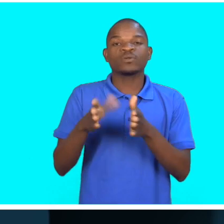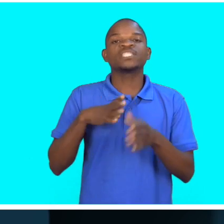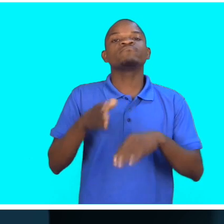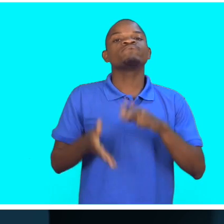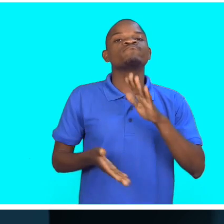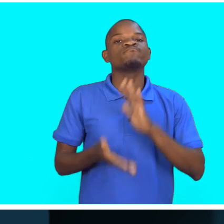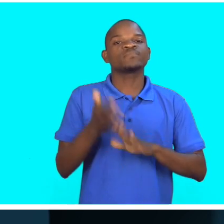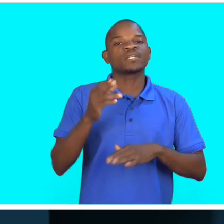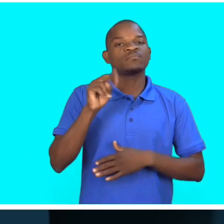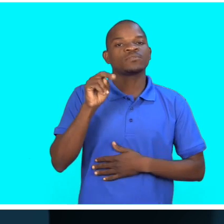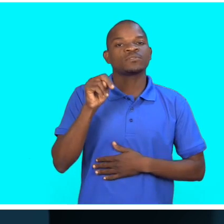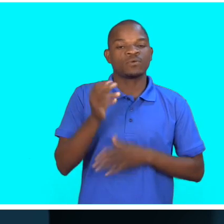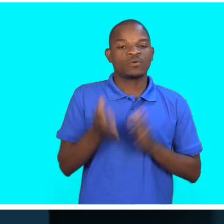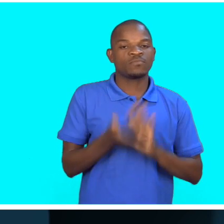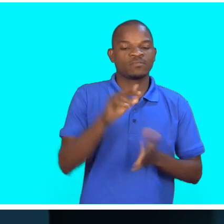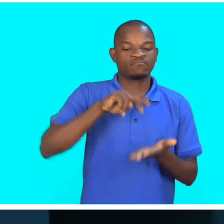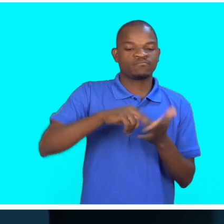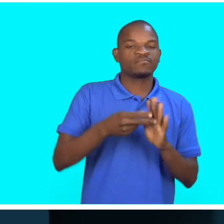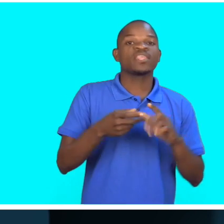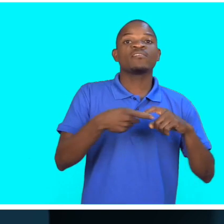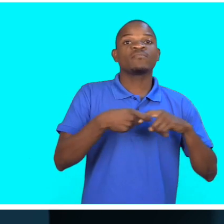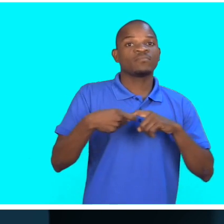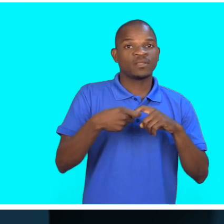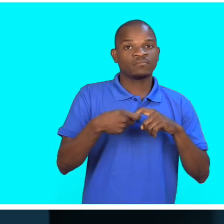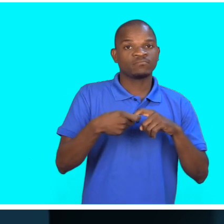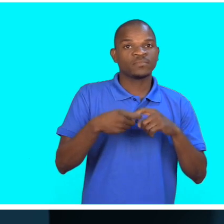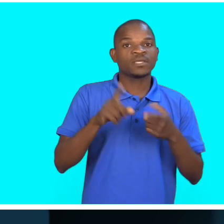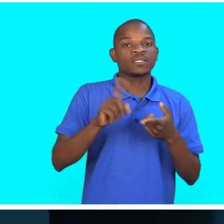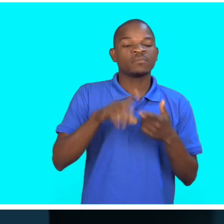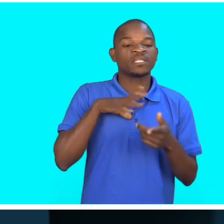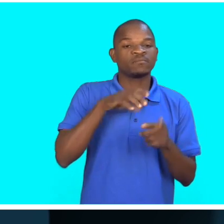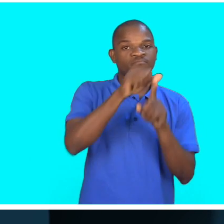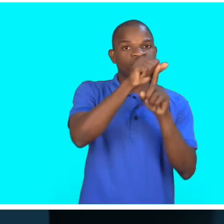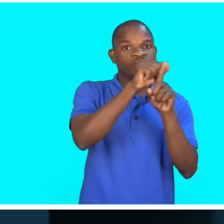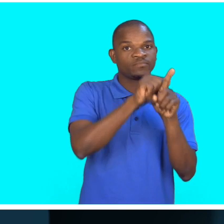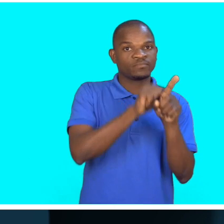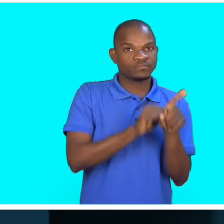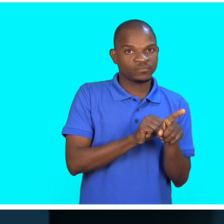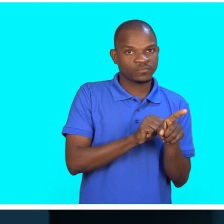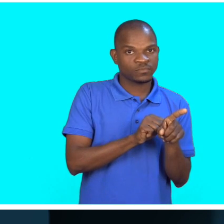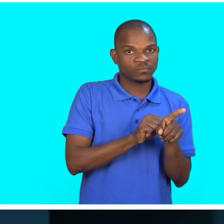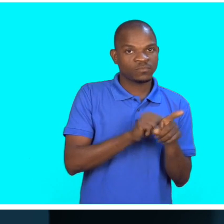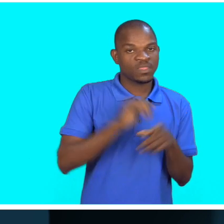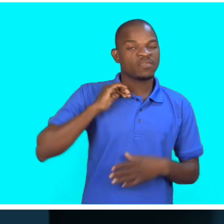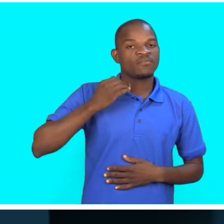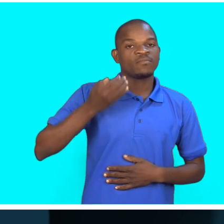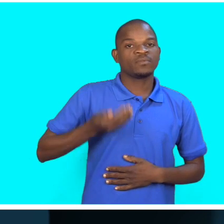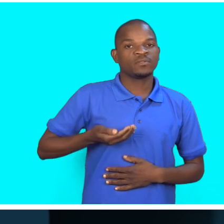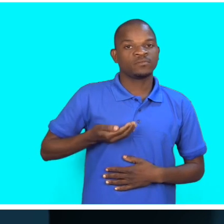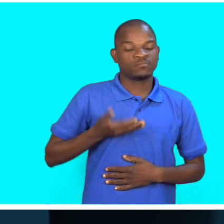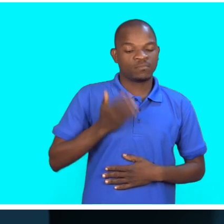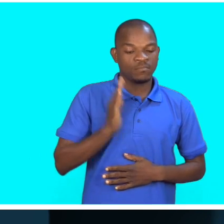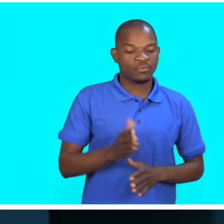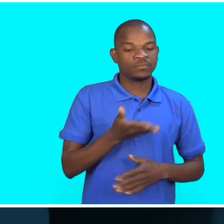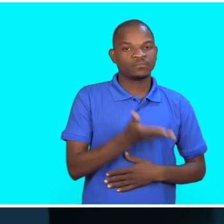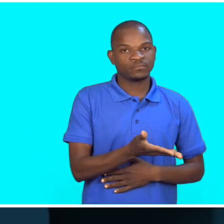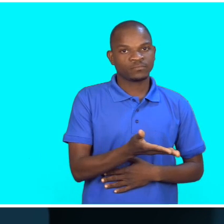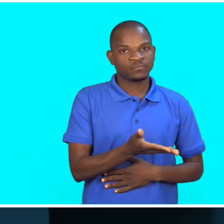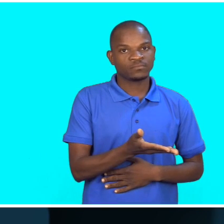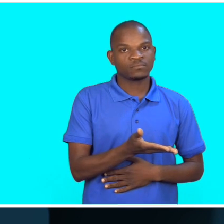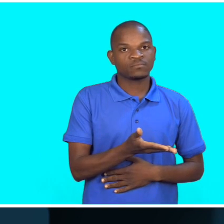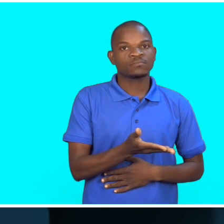menstruada para iniciar o aumento familiar. E temos o preservativo feminino, que é este.